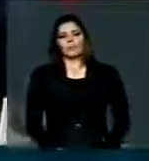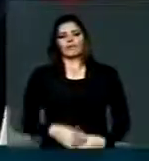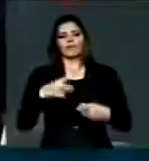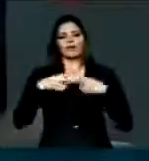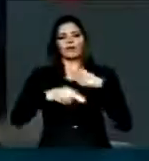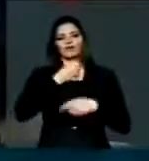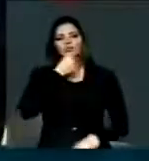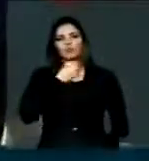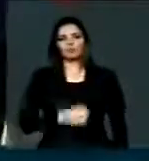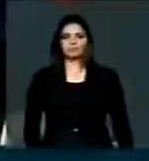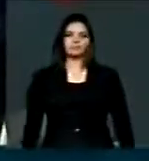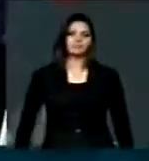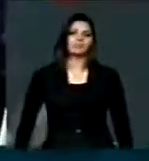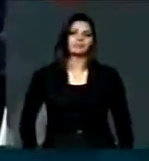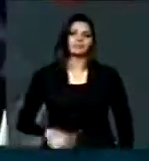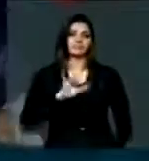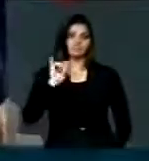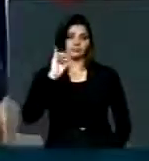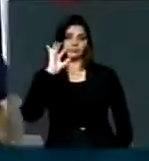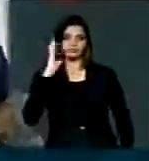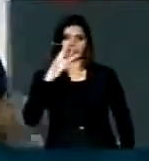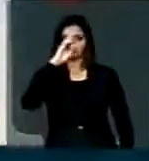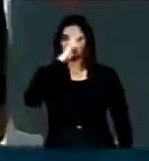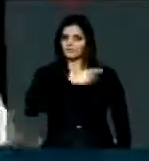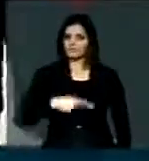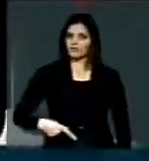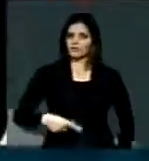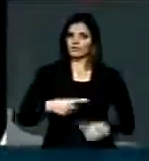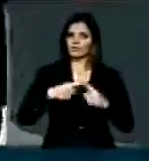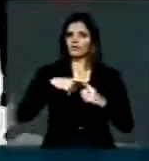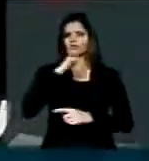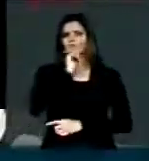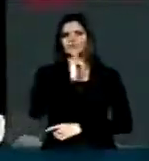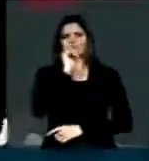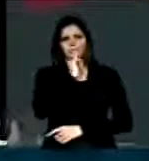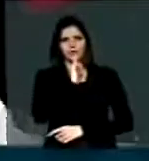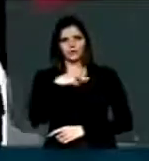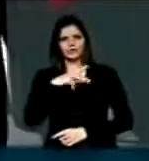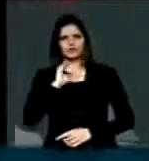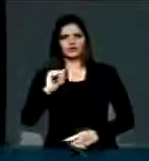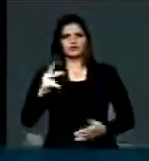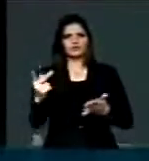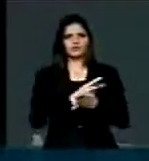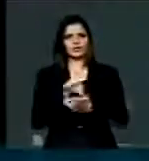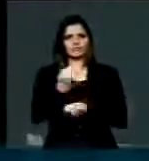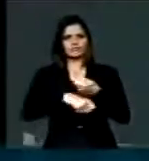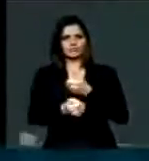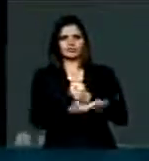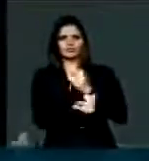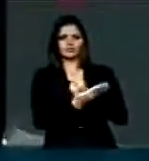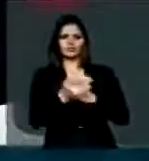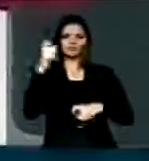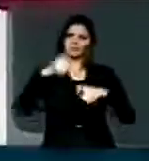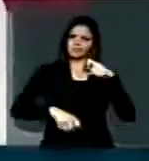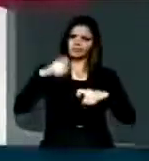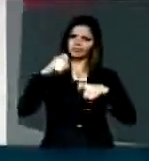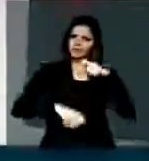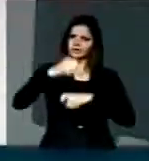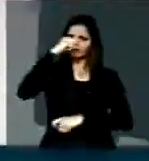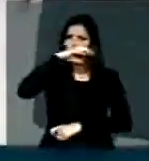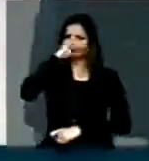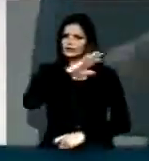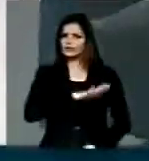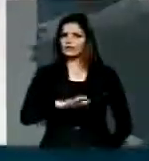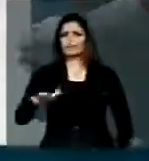que serão sanadas, senhor presidente, como por exemplo, é o tráfico e exploração sexual das